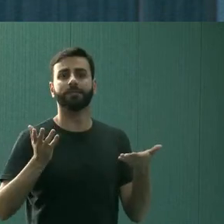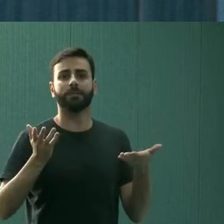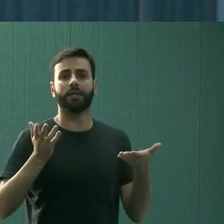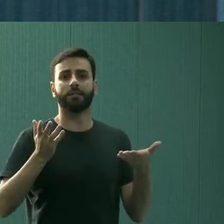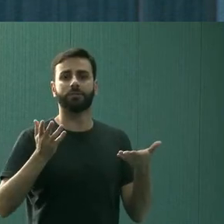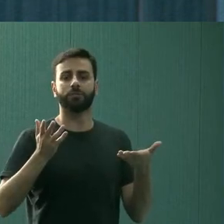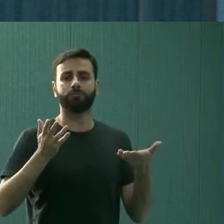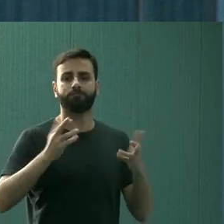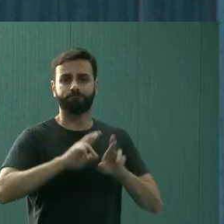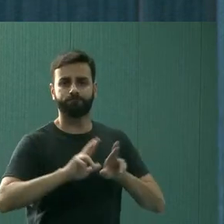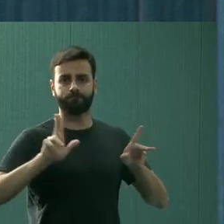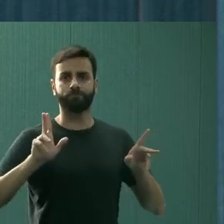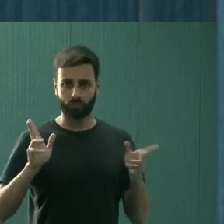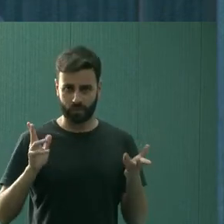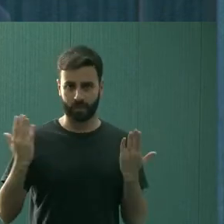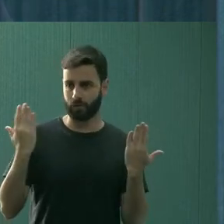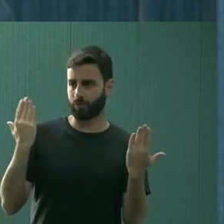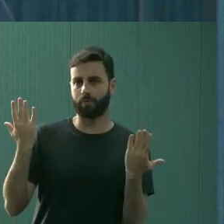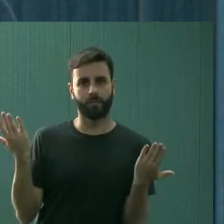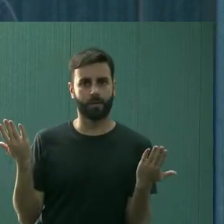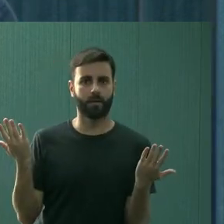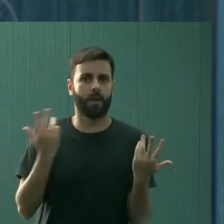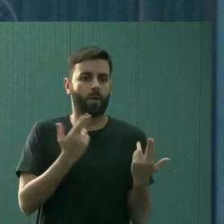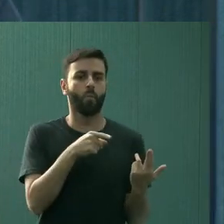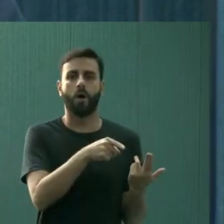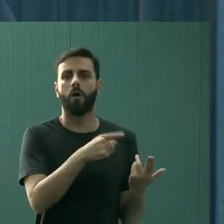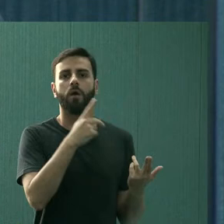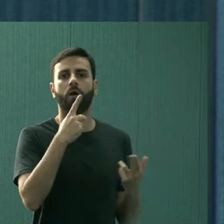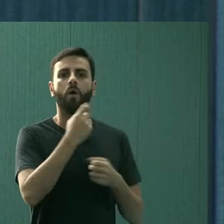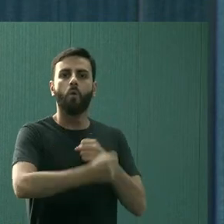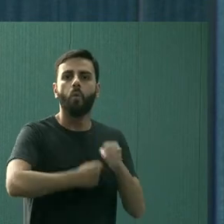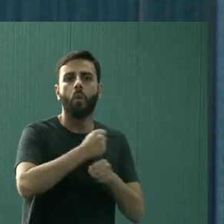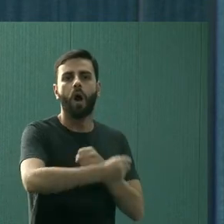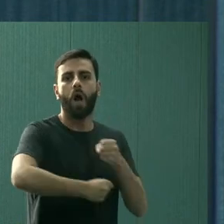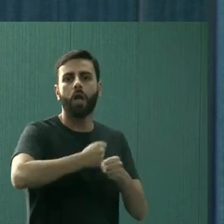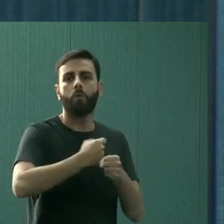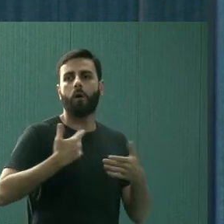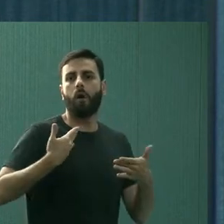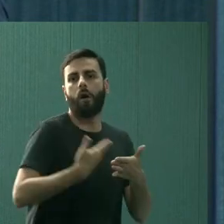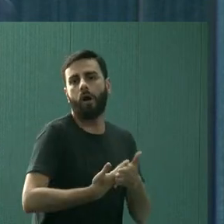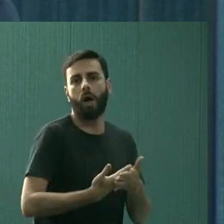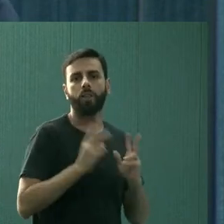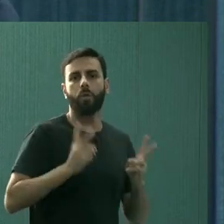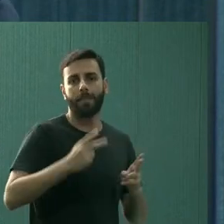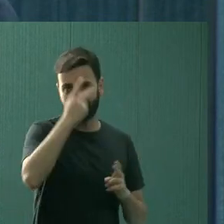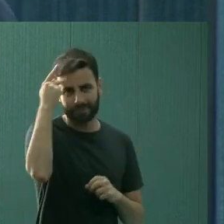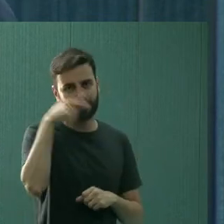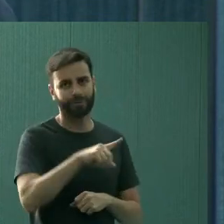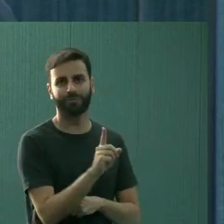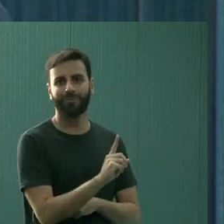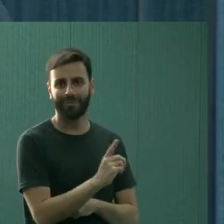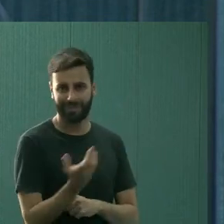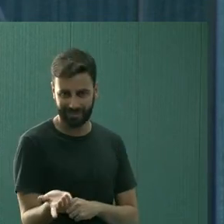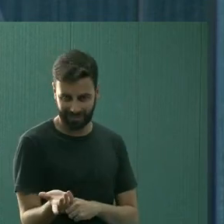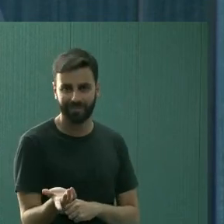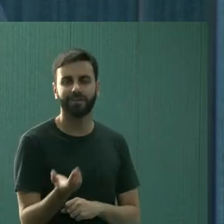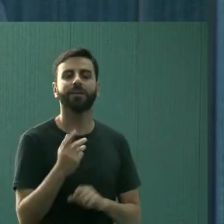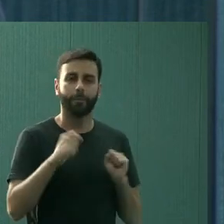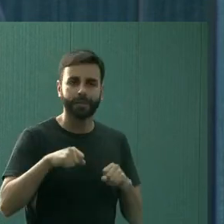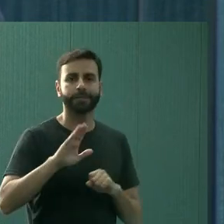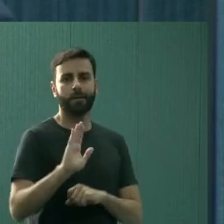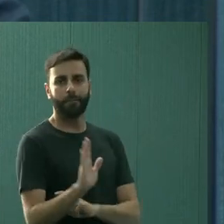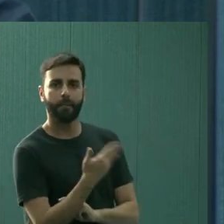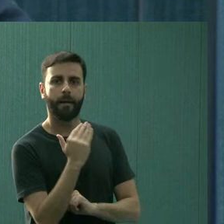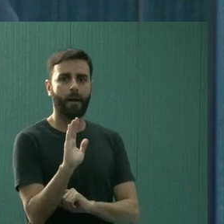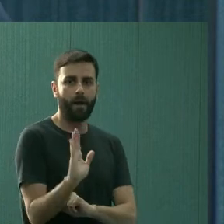uma outra maneira. É difícil pensar que a gente vai fazer aqui como um psicólogo particular faz no consultório dele. Então, gente